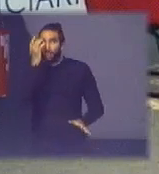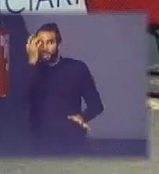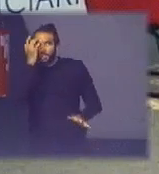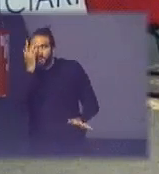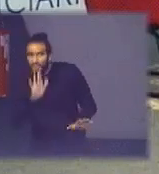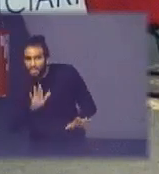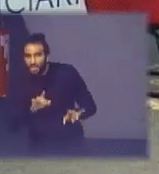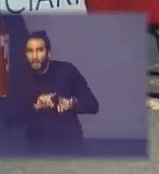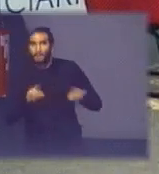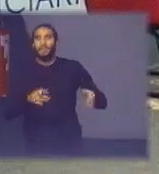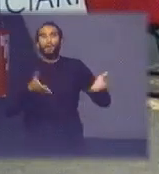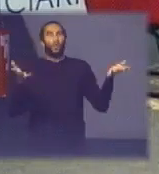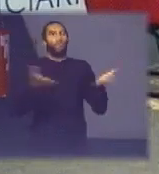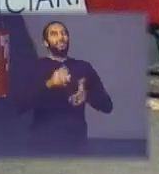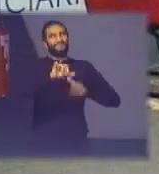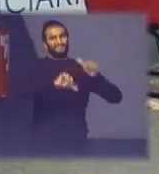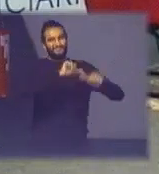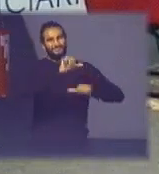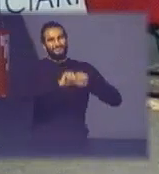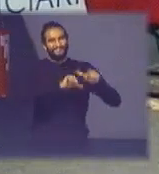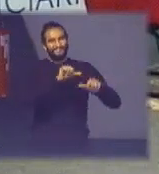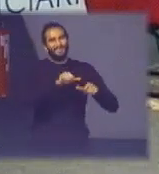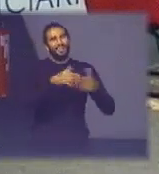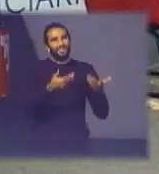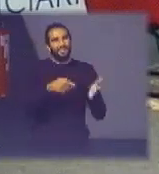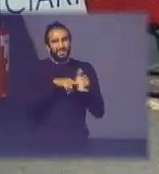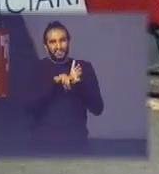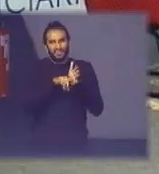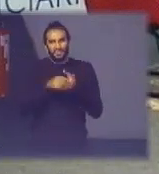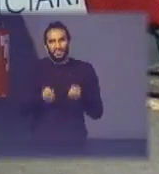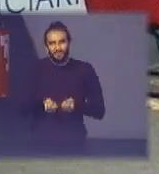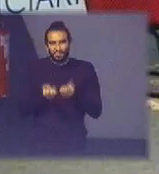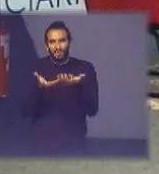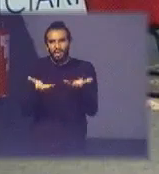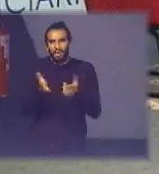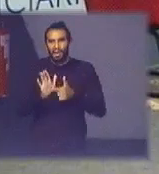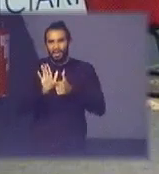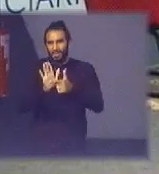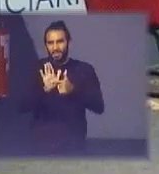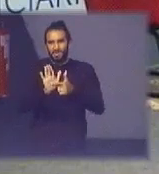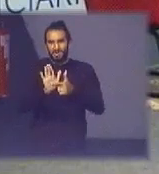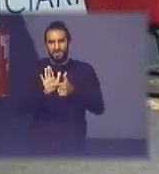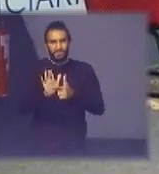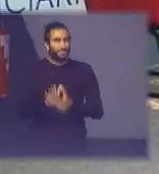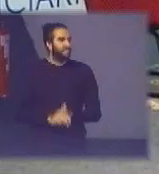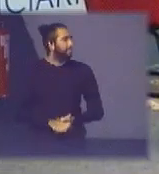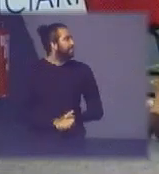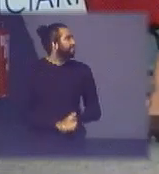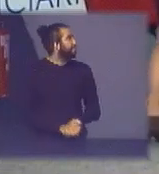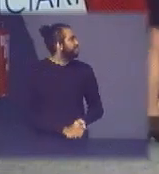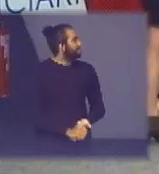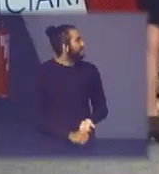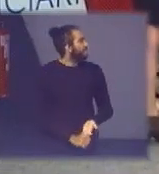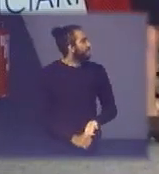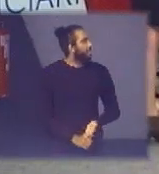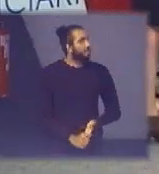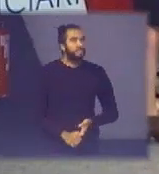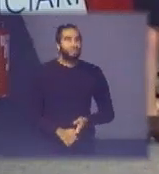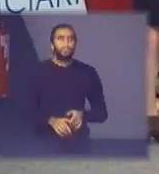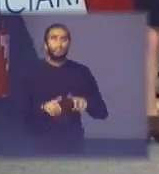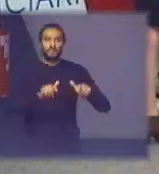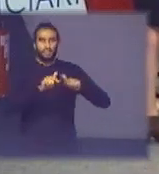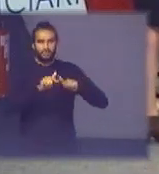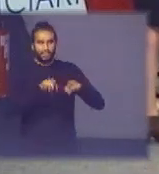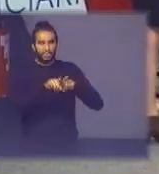saber um pouquinho mais e essa é a contribuição da nossa pesquisa no centro de tecnologia mineral a gente está trabalhando então com a